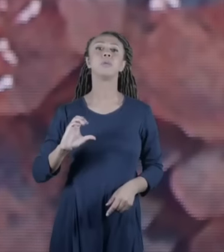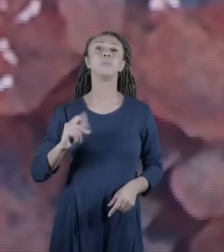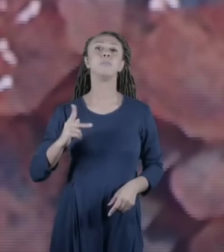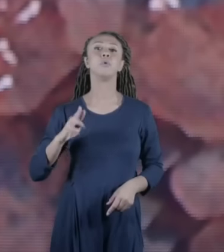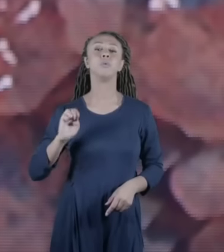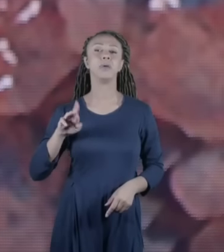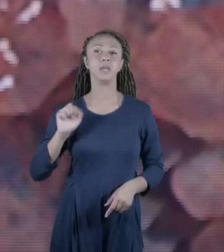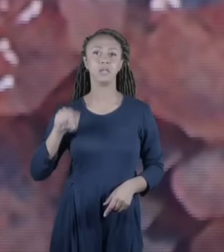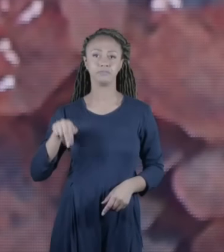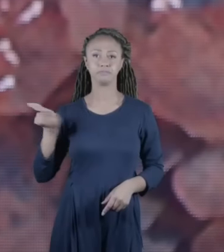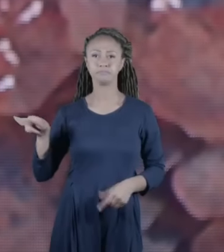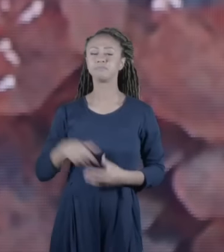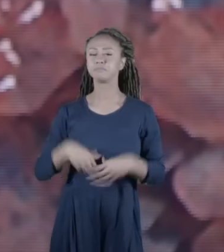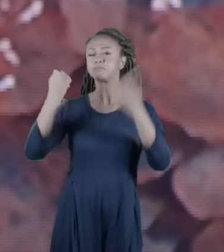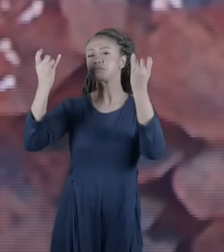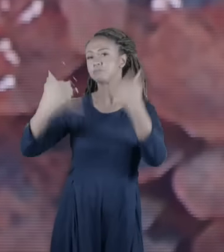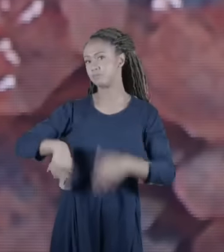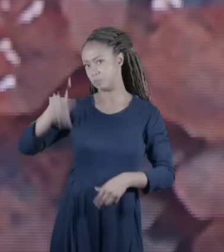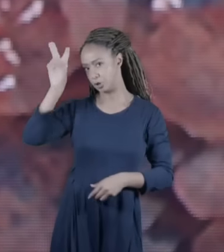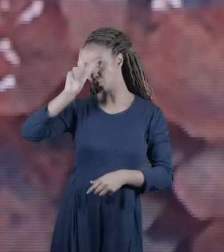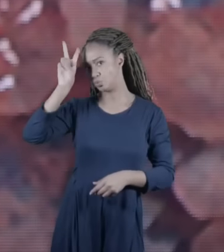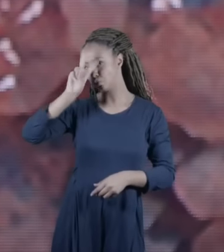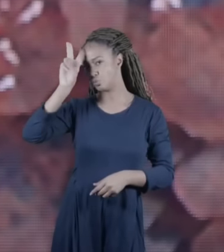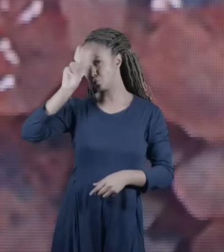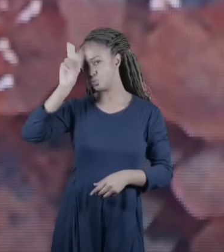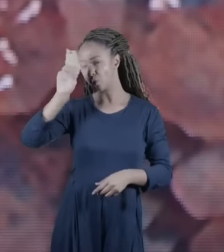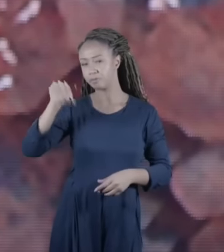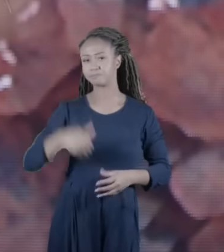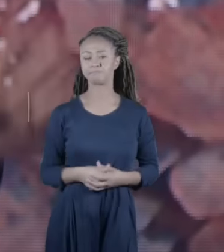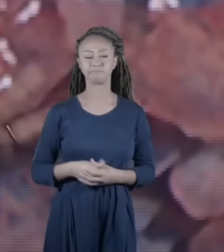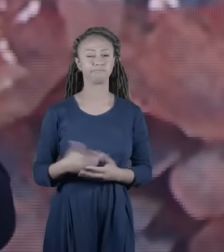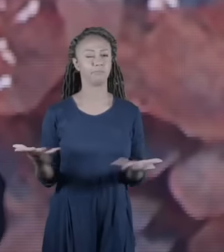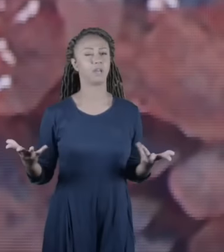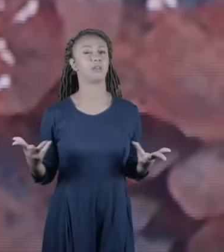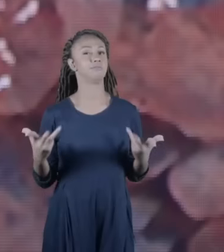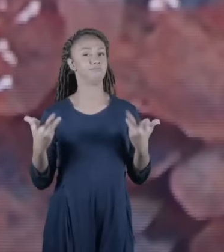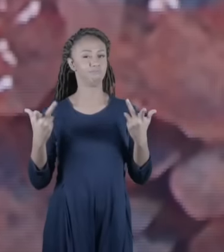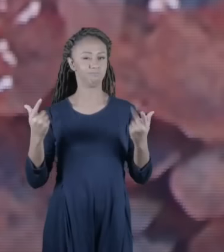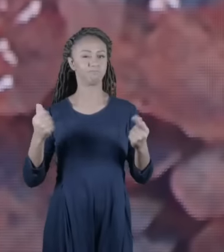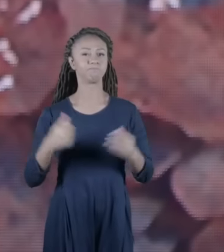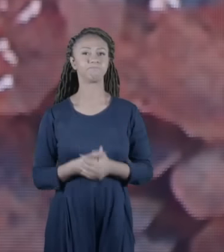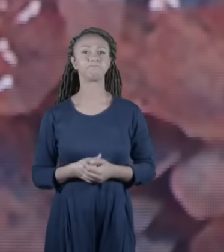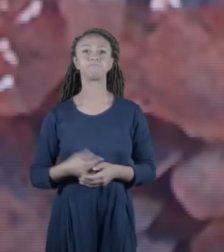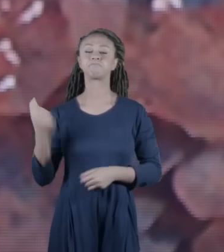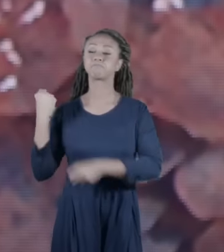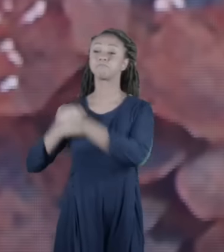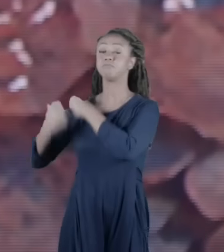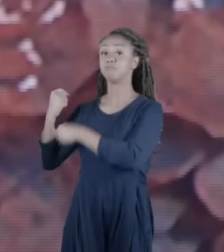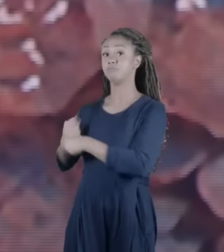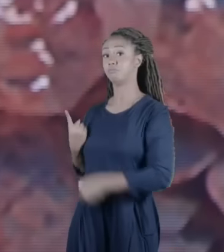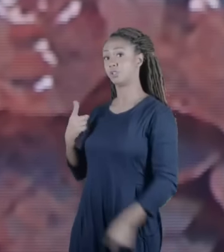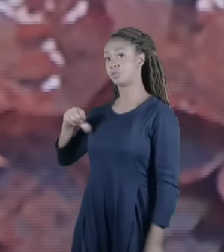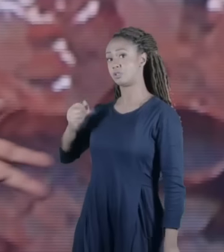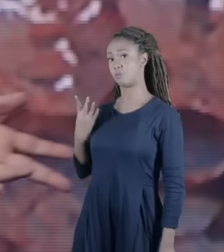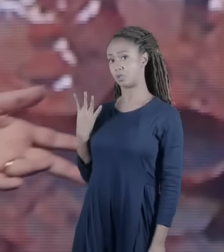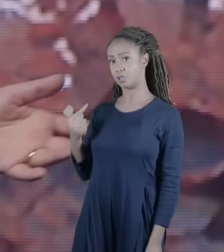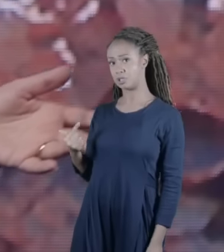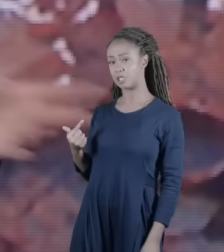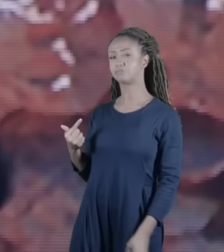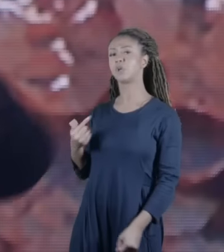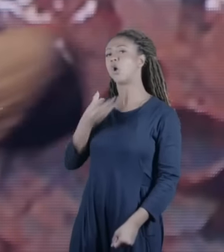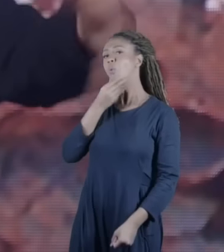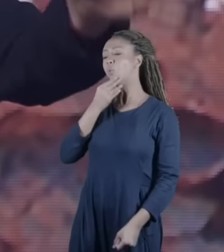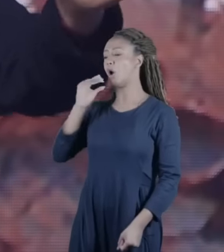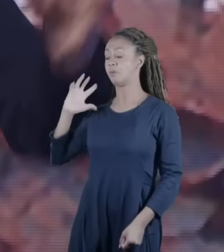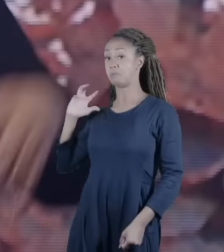eu vou contar a história um pouco desses achados eu acho uma coisa fantástica em 1947 tinha um pastor de ovelhas